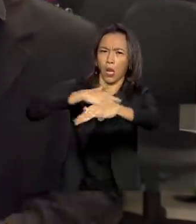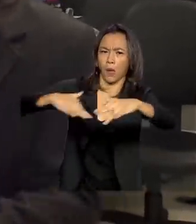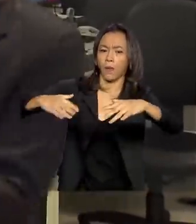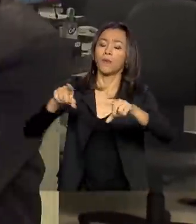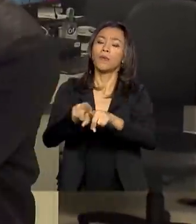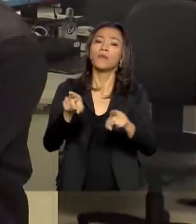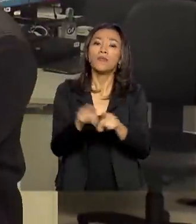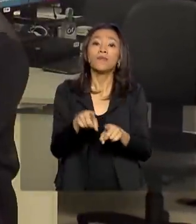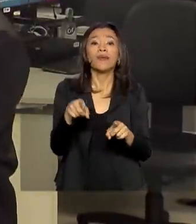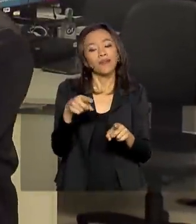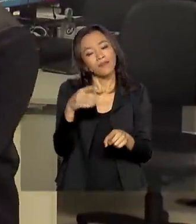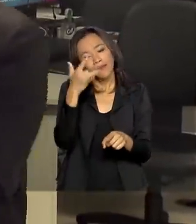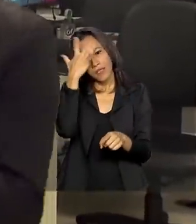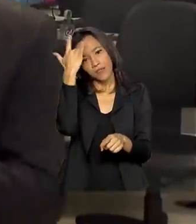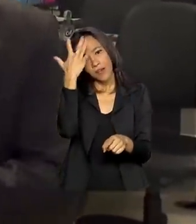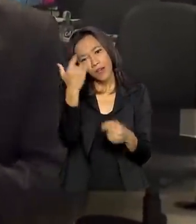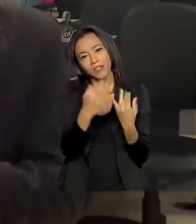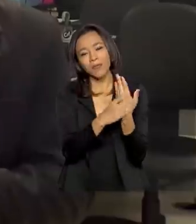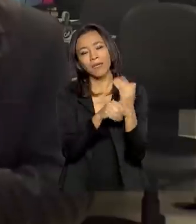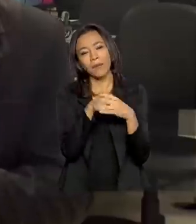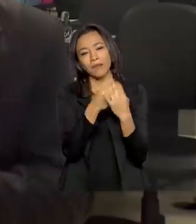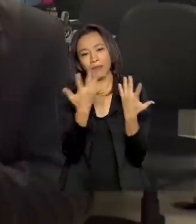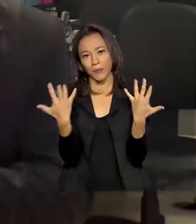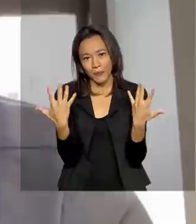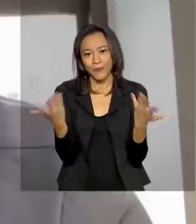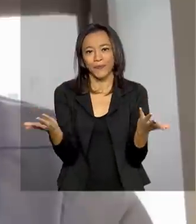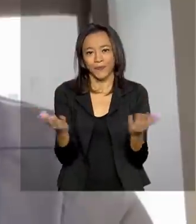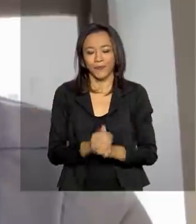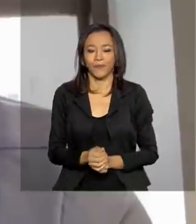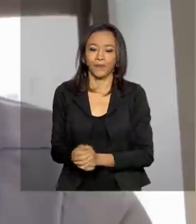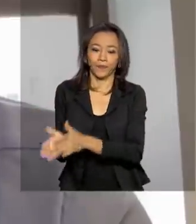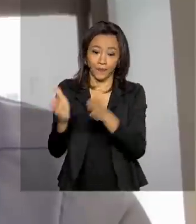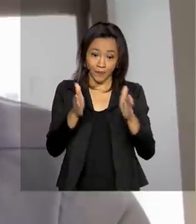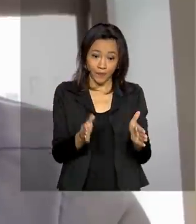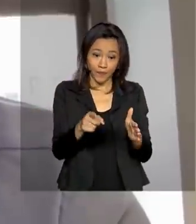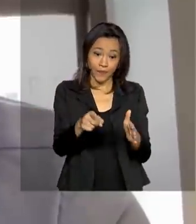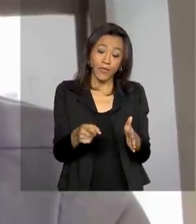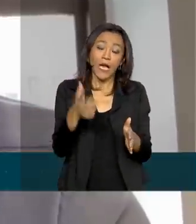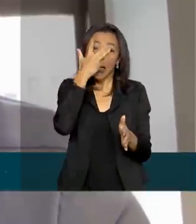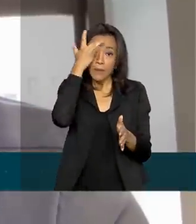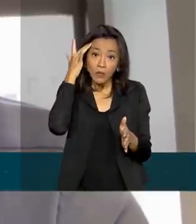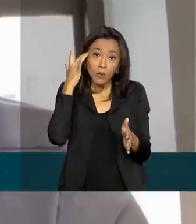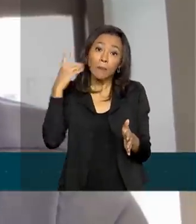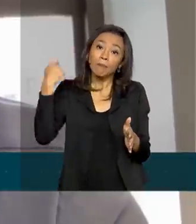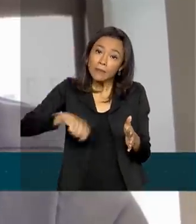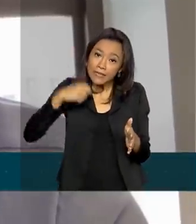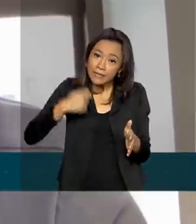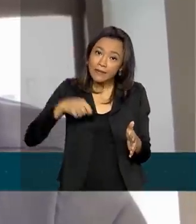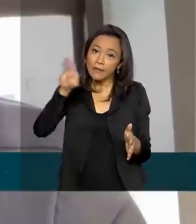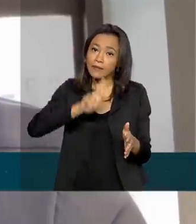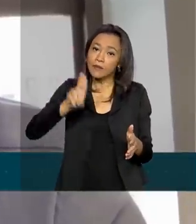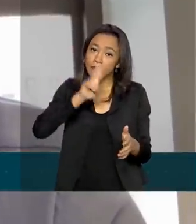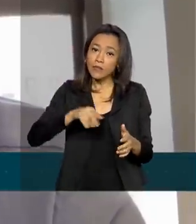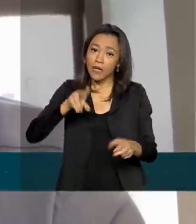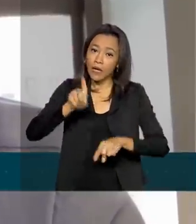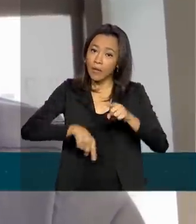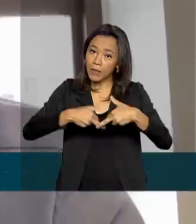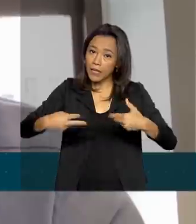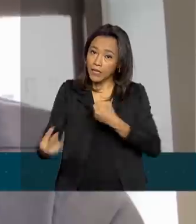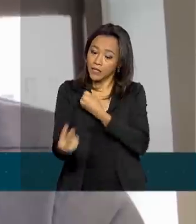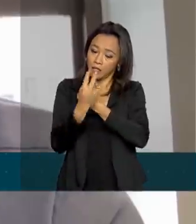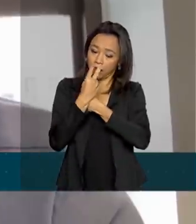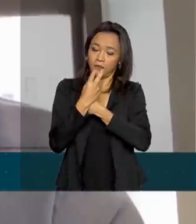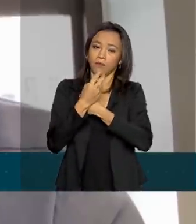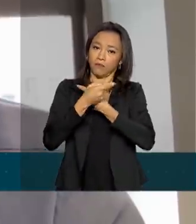facilitar a higienização das mãos do funcionário. O empregado tem que utilizar os equipamentos de proteção